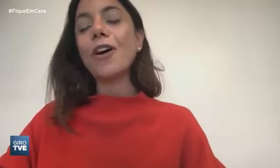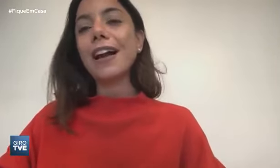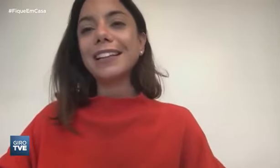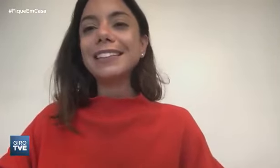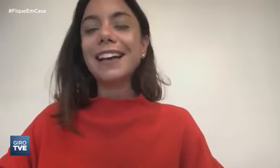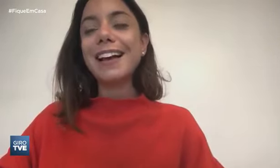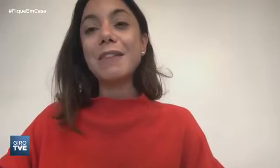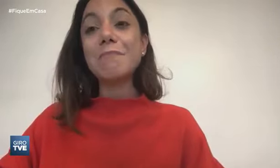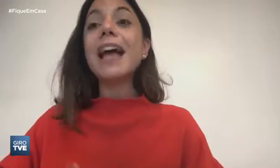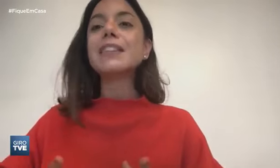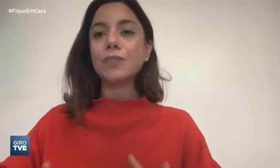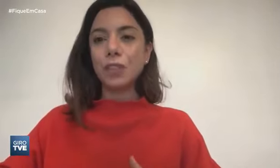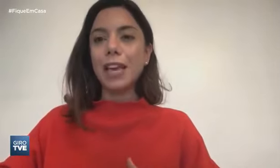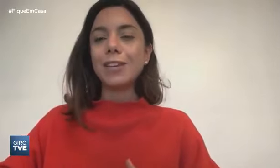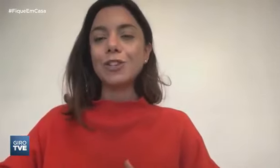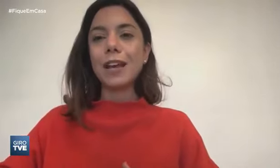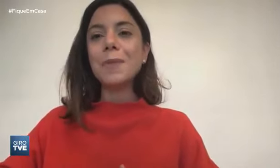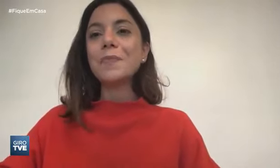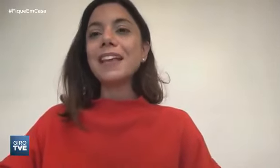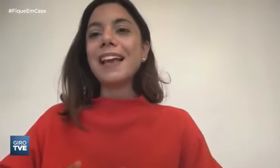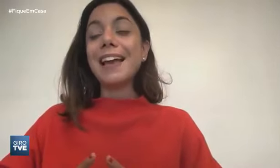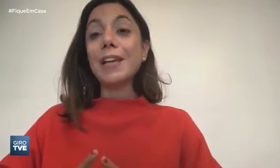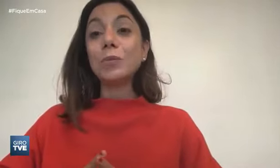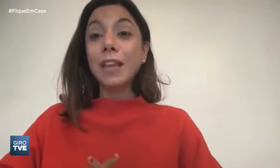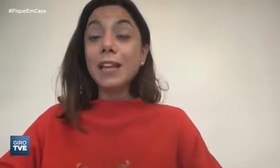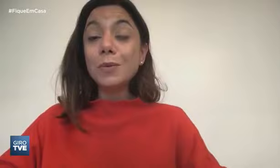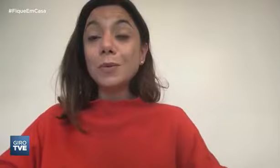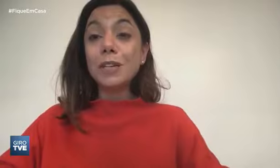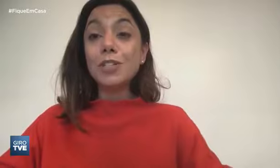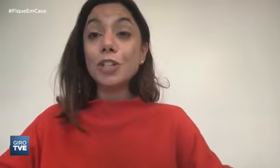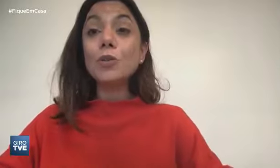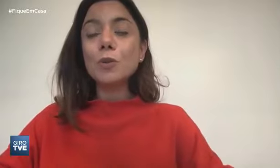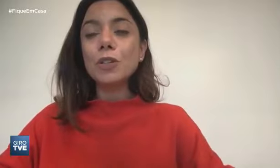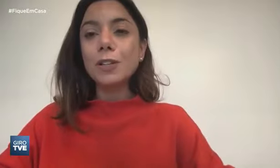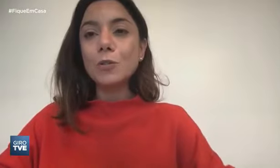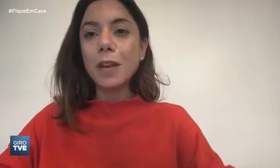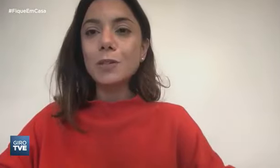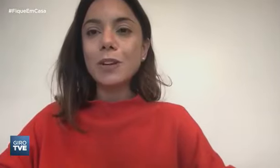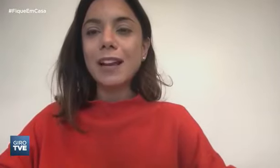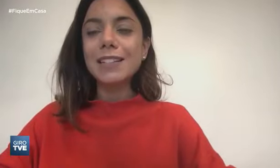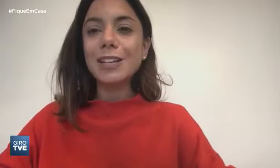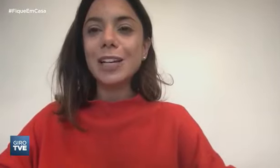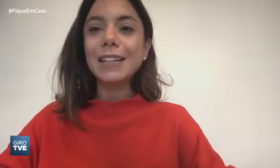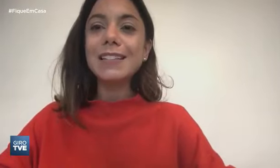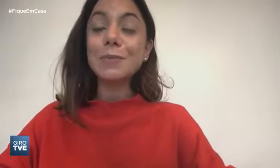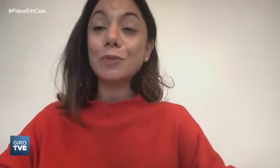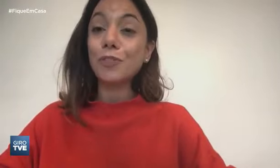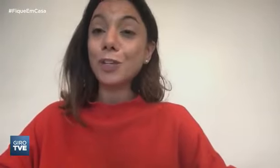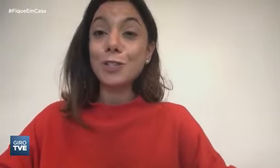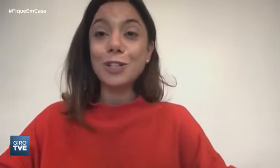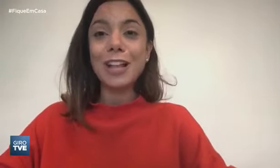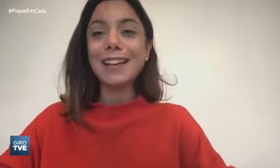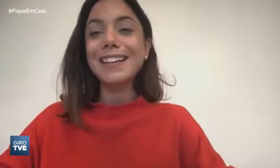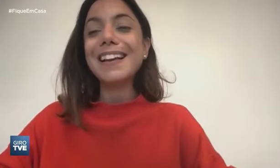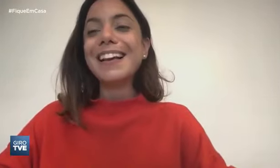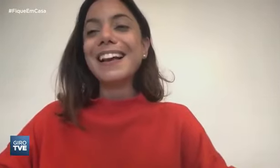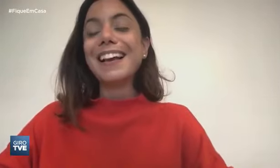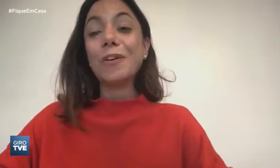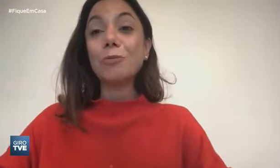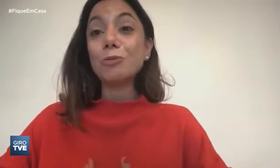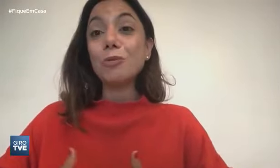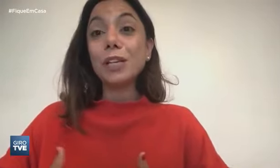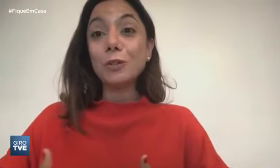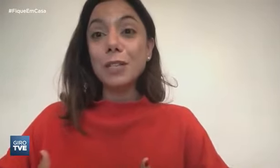se coloca ainda é mais evidente né eu tenho mantido os meus atendimentos né as crianças por vídeo a gente está aí